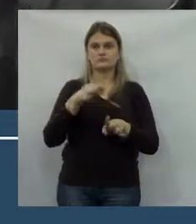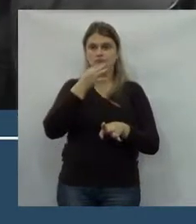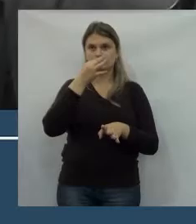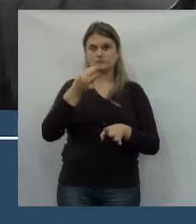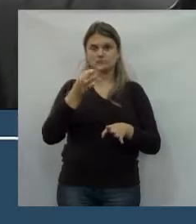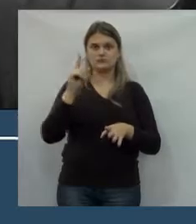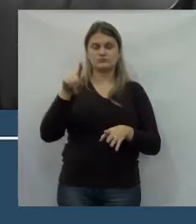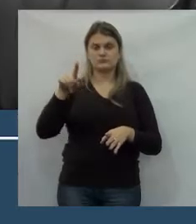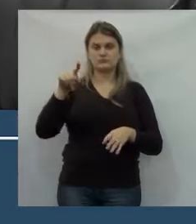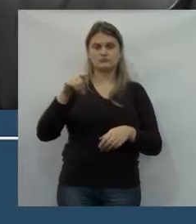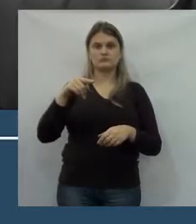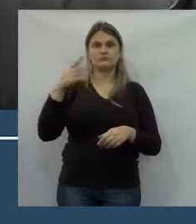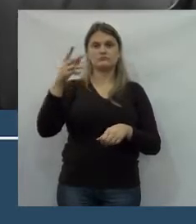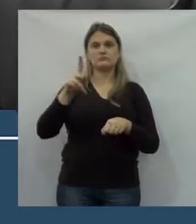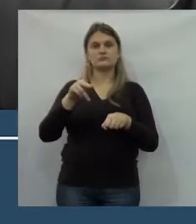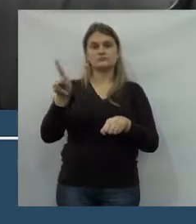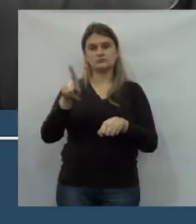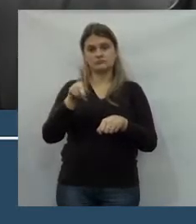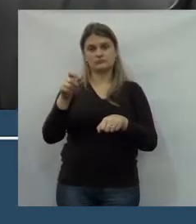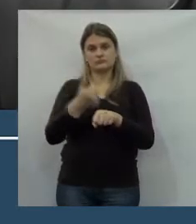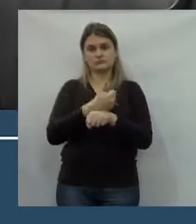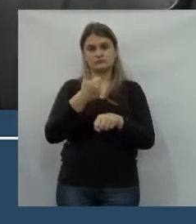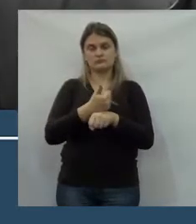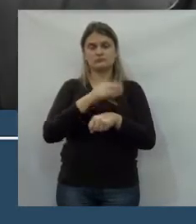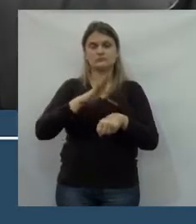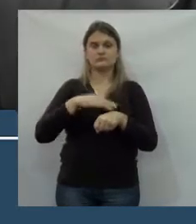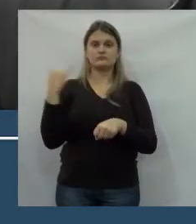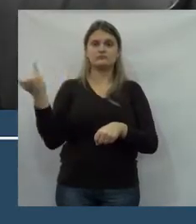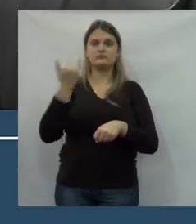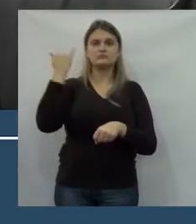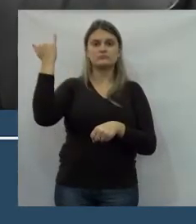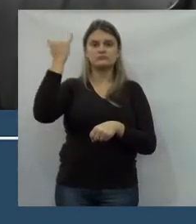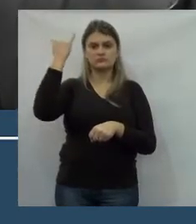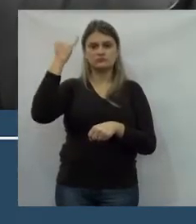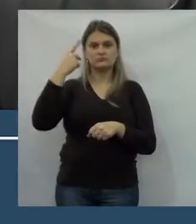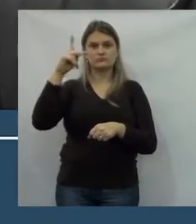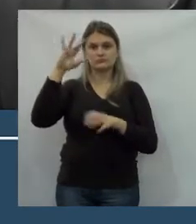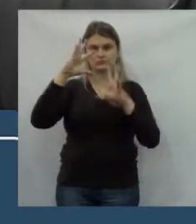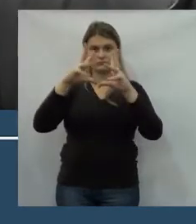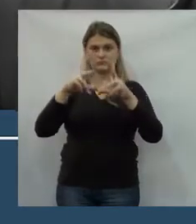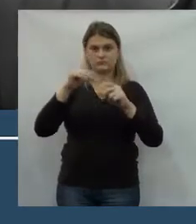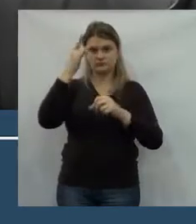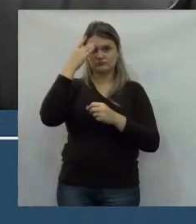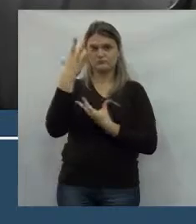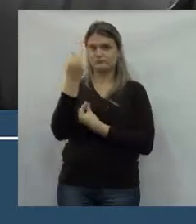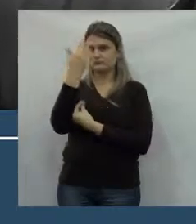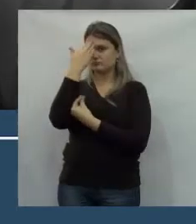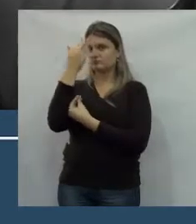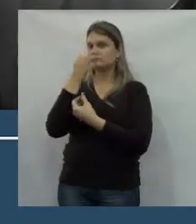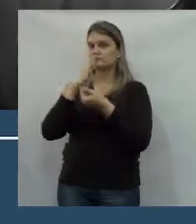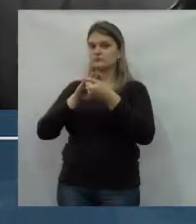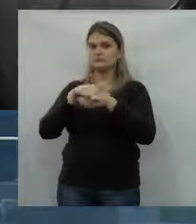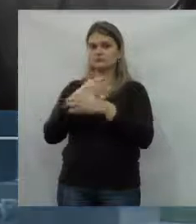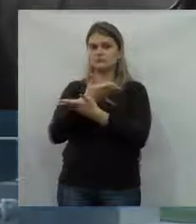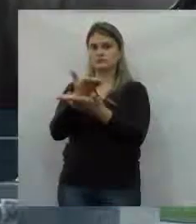seja a profissão mais importante para todos nós. Muito obrigado e boa noite a todos.